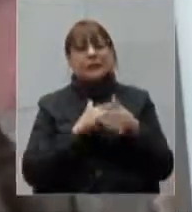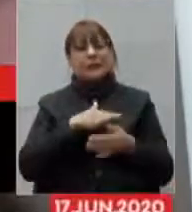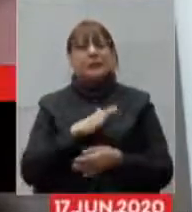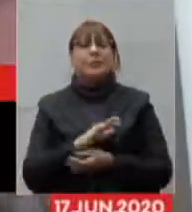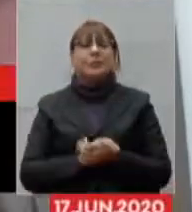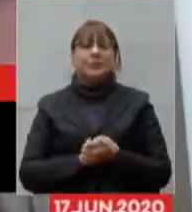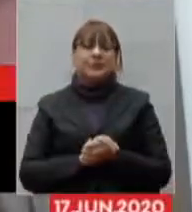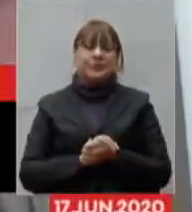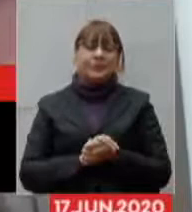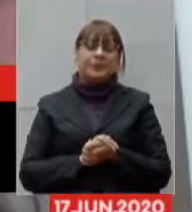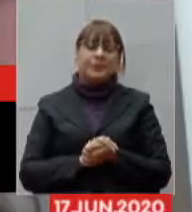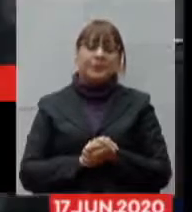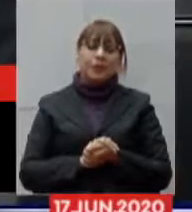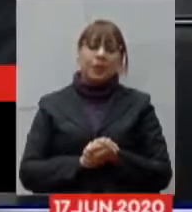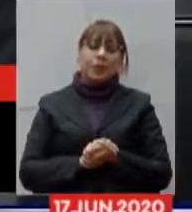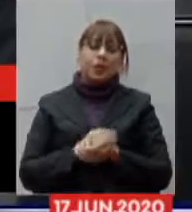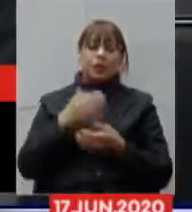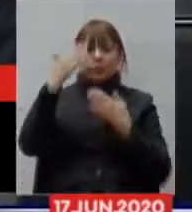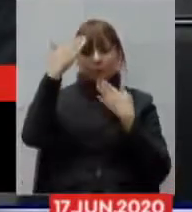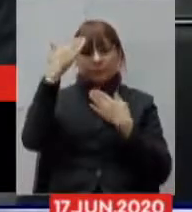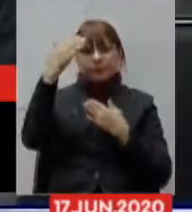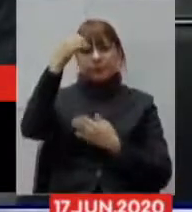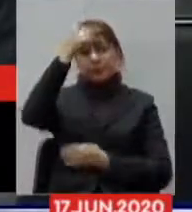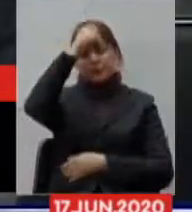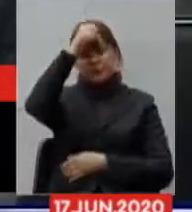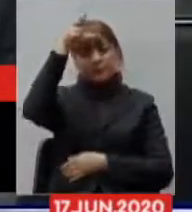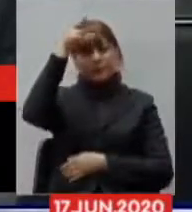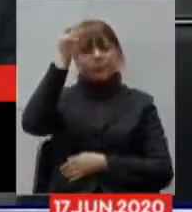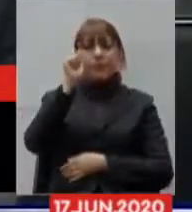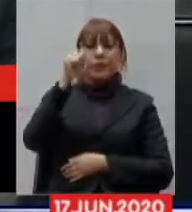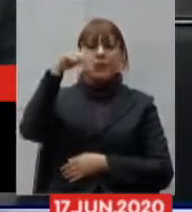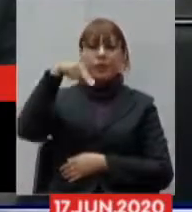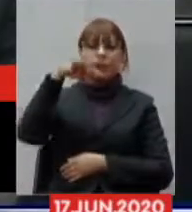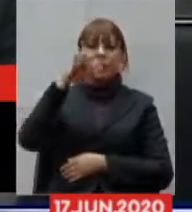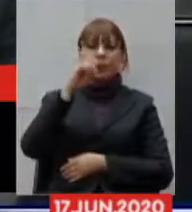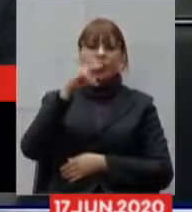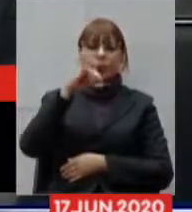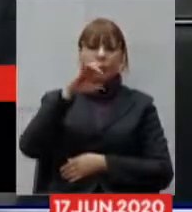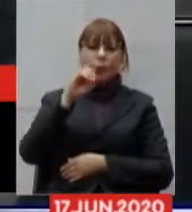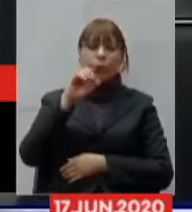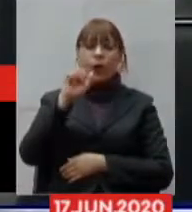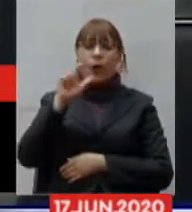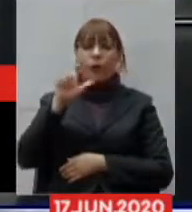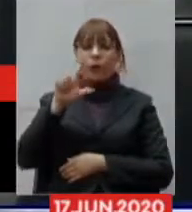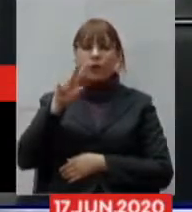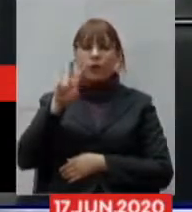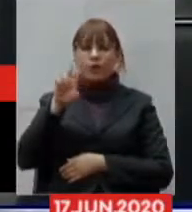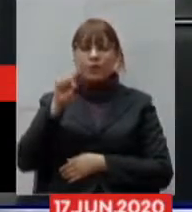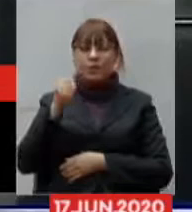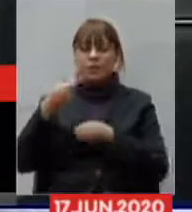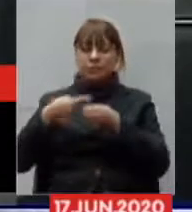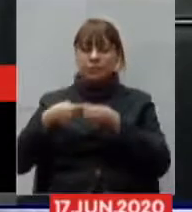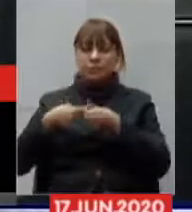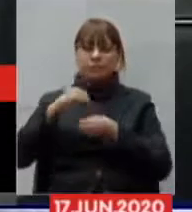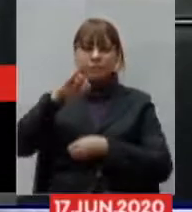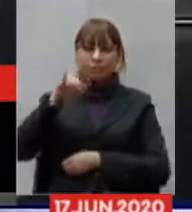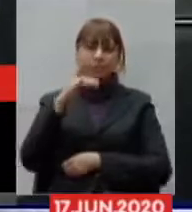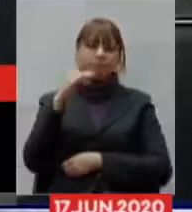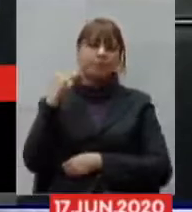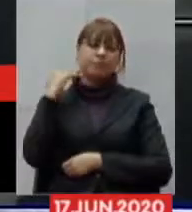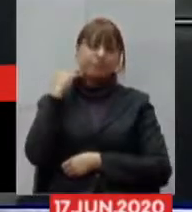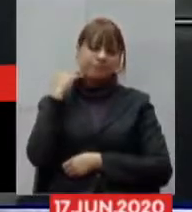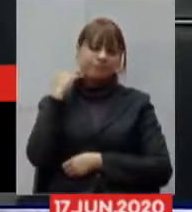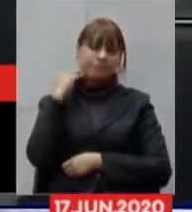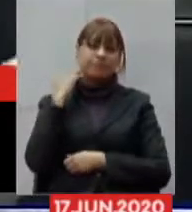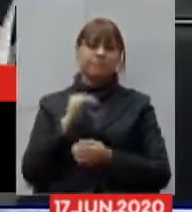Muito obrigado, prefeito Antônio Almas, de Juiz de Fora, e congratulando aqui com